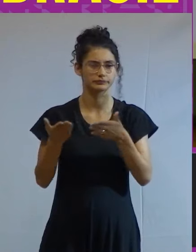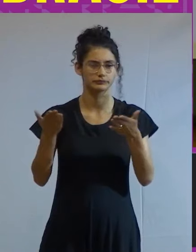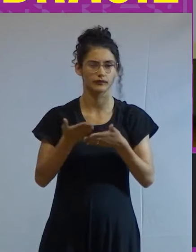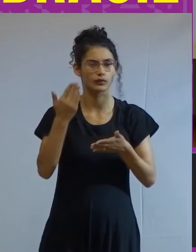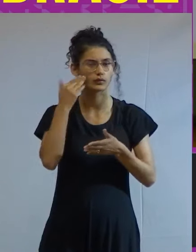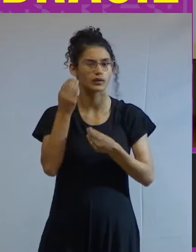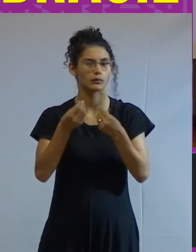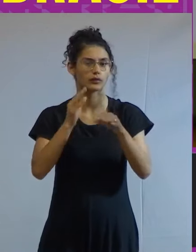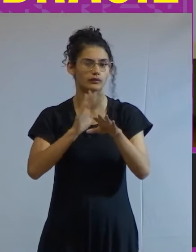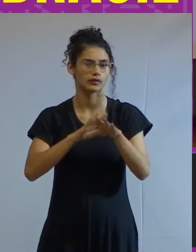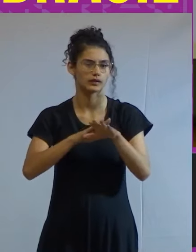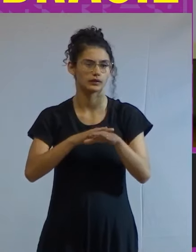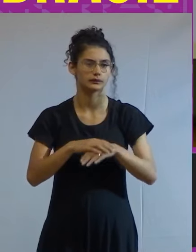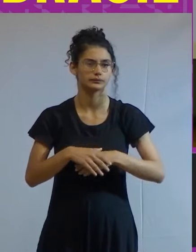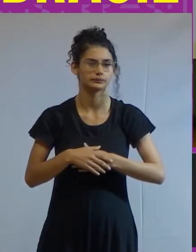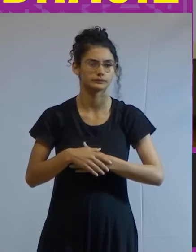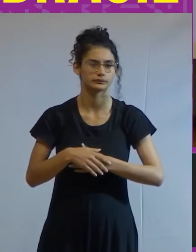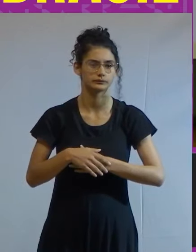sabe o que fazer